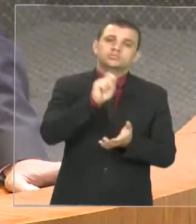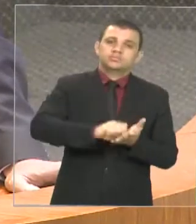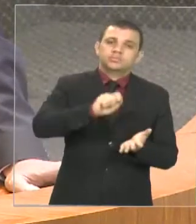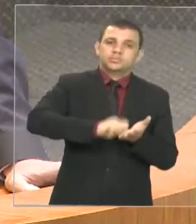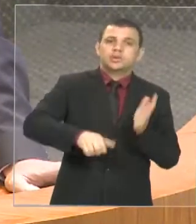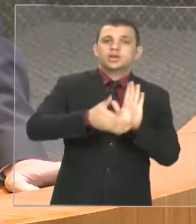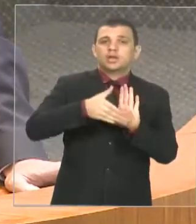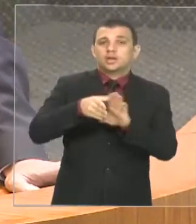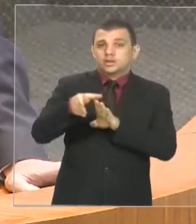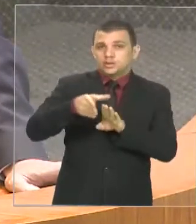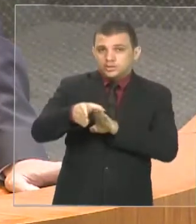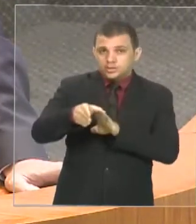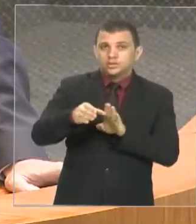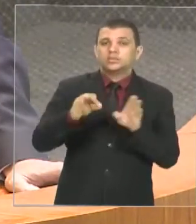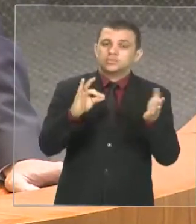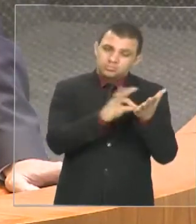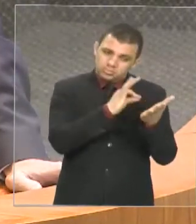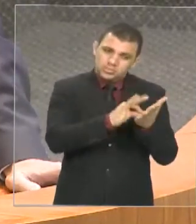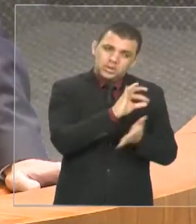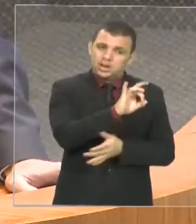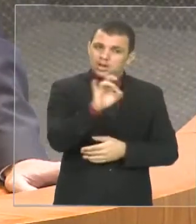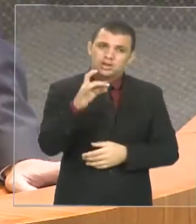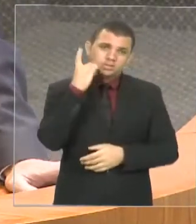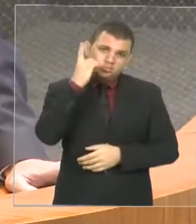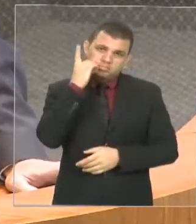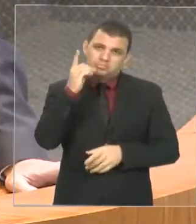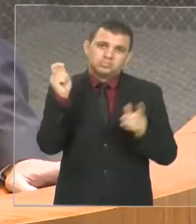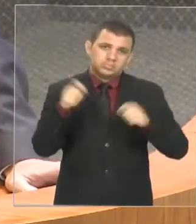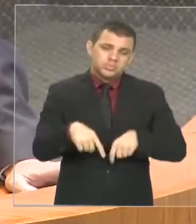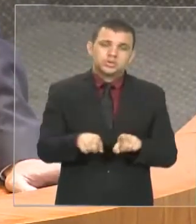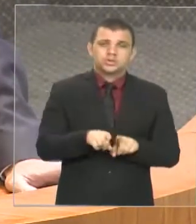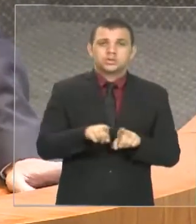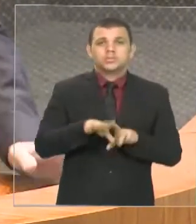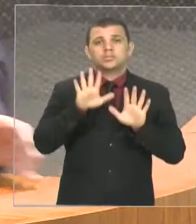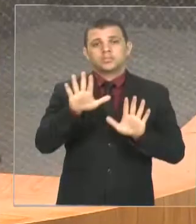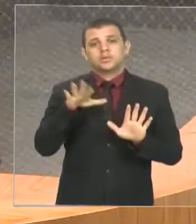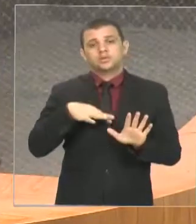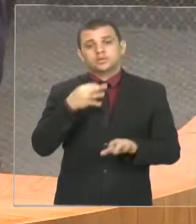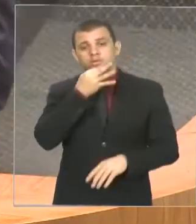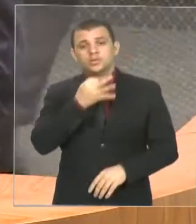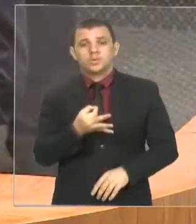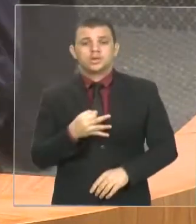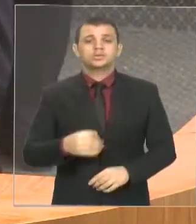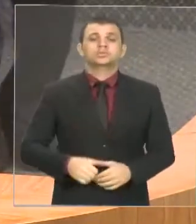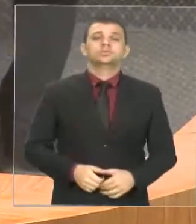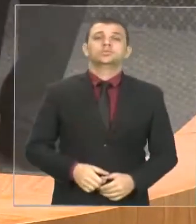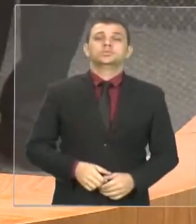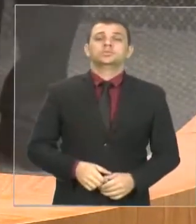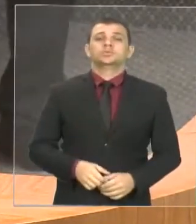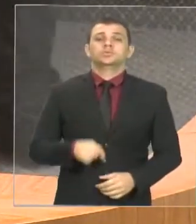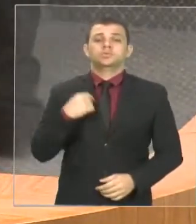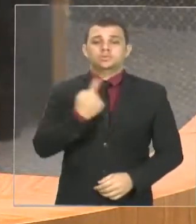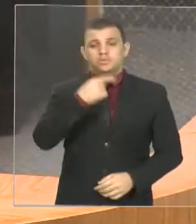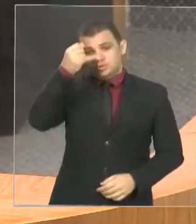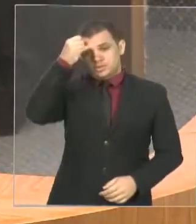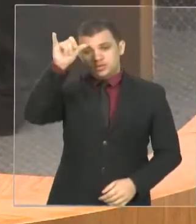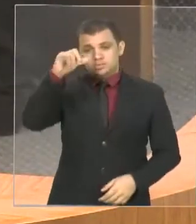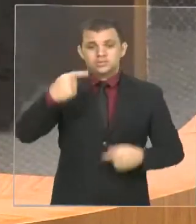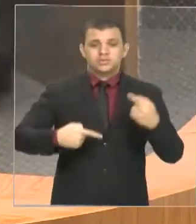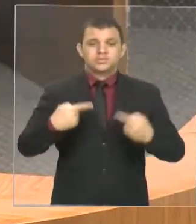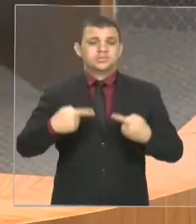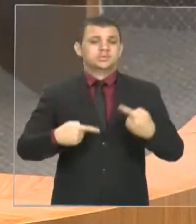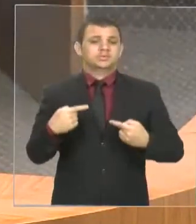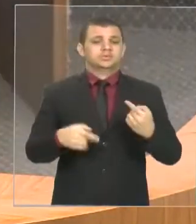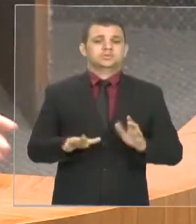cada deputado apresentasse. Eu só acho que não é interessante a gente politizar dessa forma a